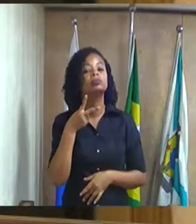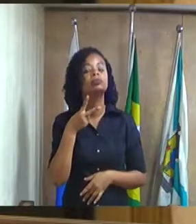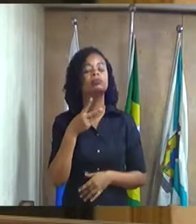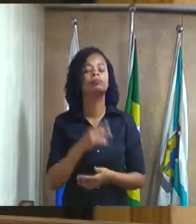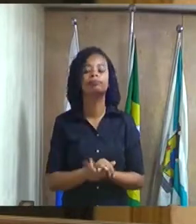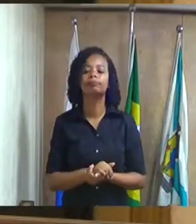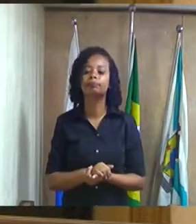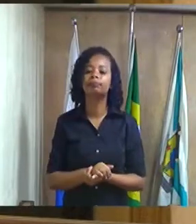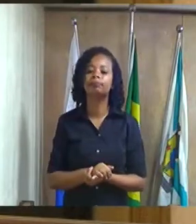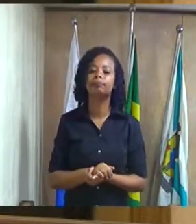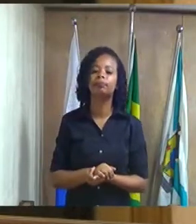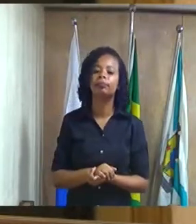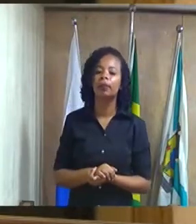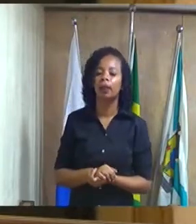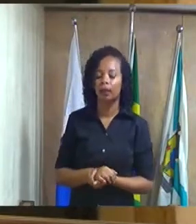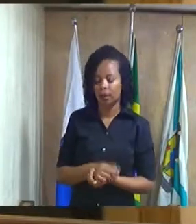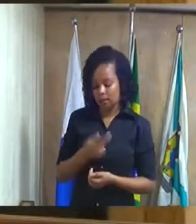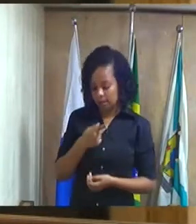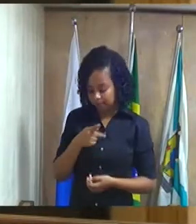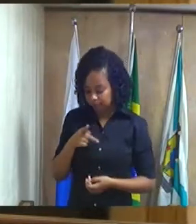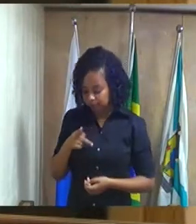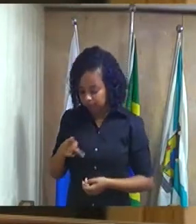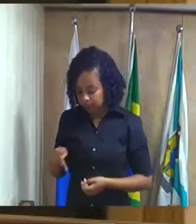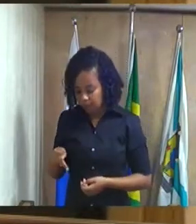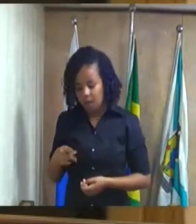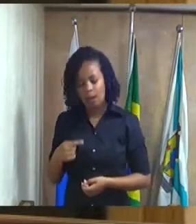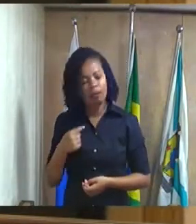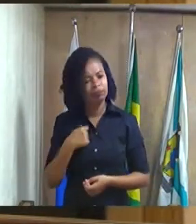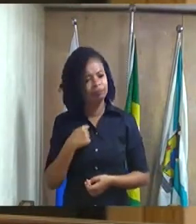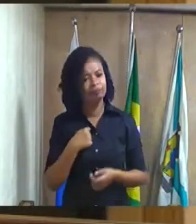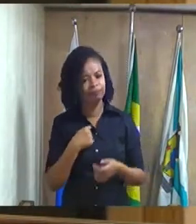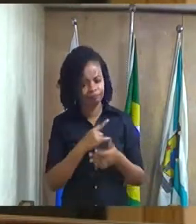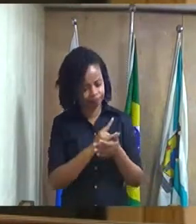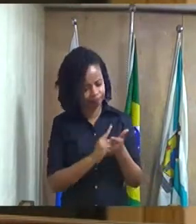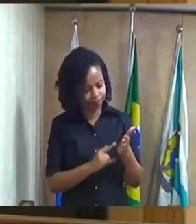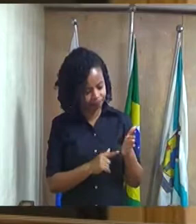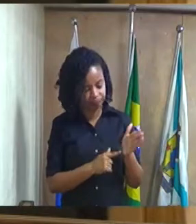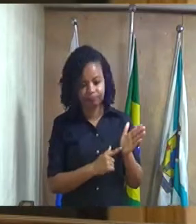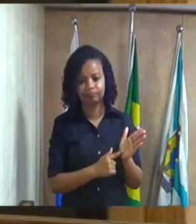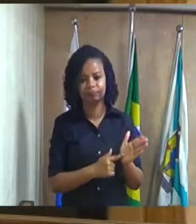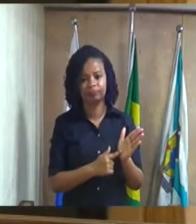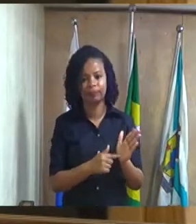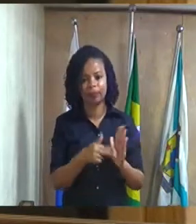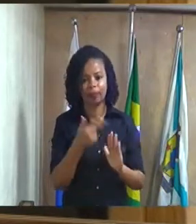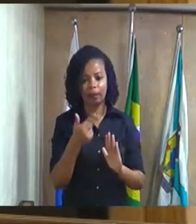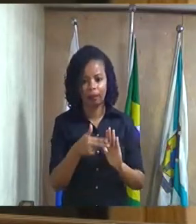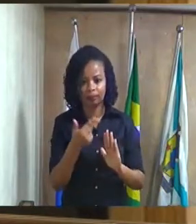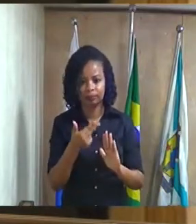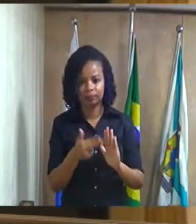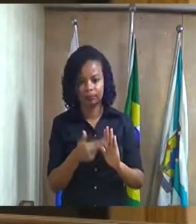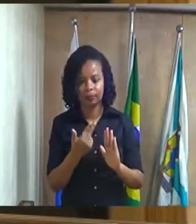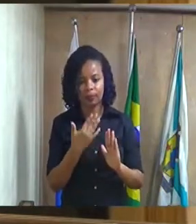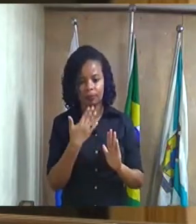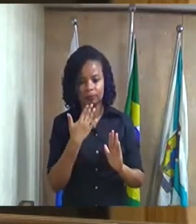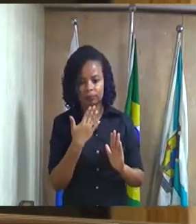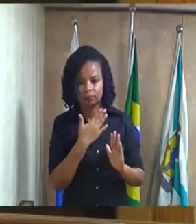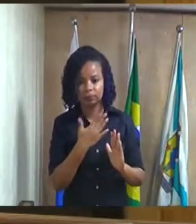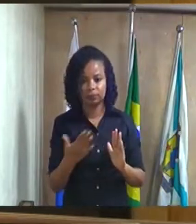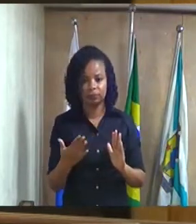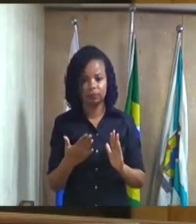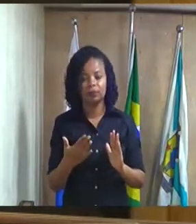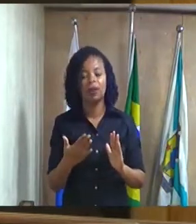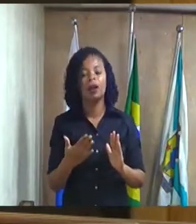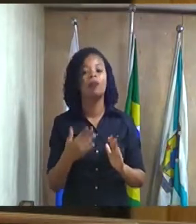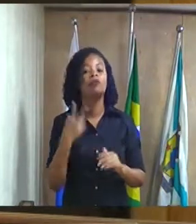eu estou aqui em minhas mãos um requerimento solicitado pelo vereador